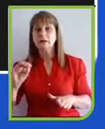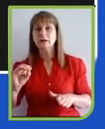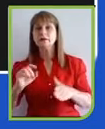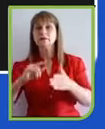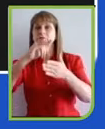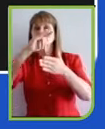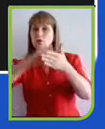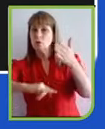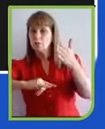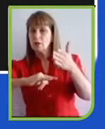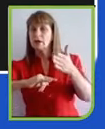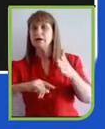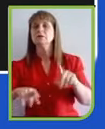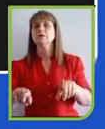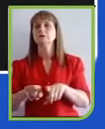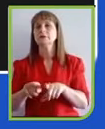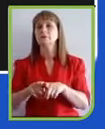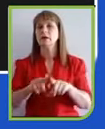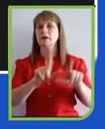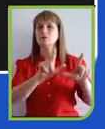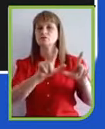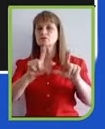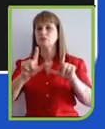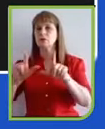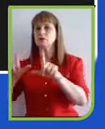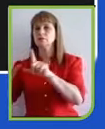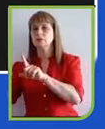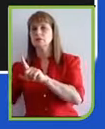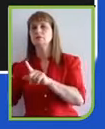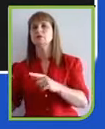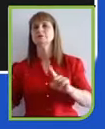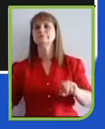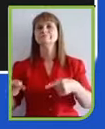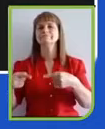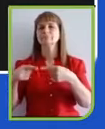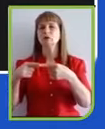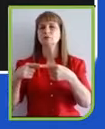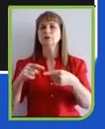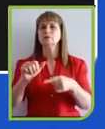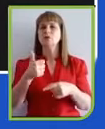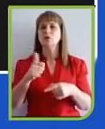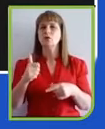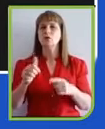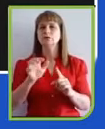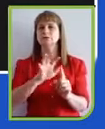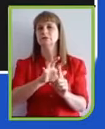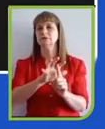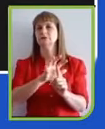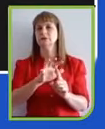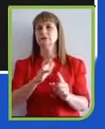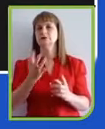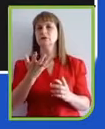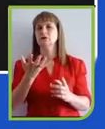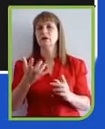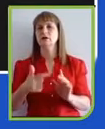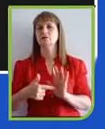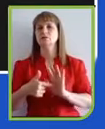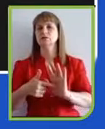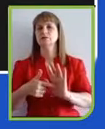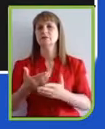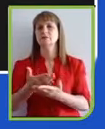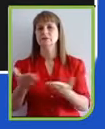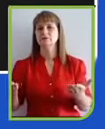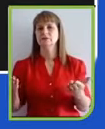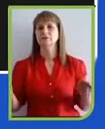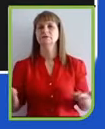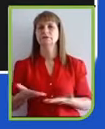chegamos a 11 tendências que queria dividir com vocês. A primeira tendência é propósito